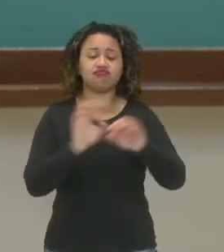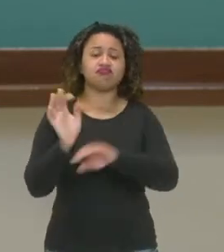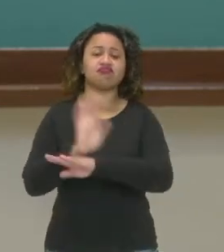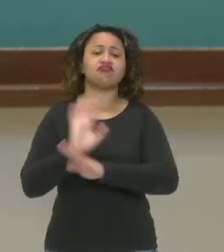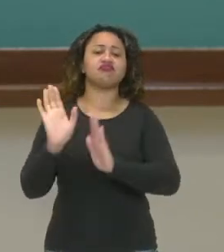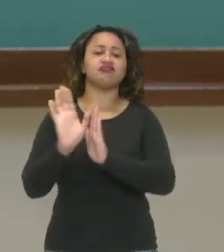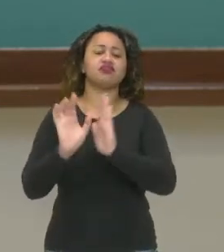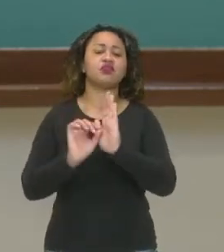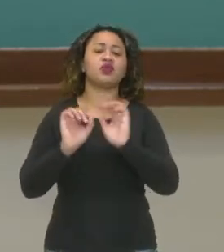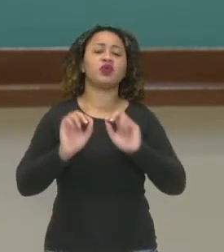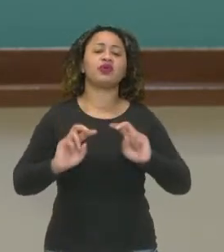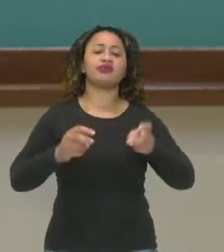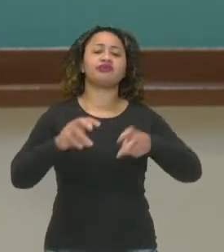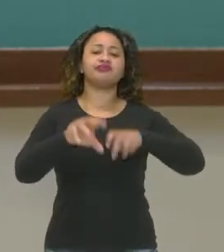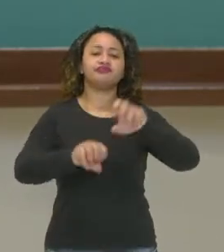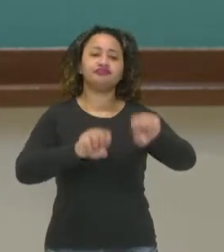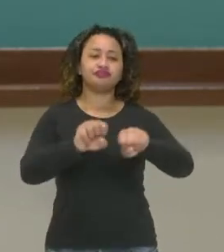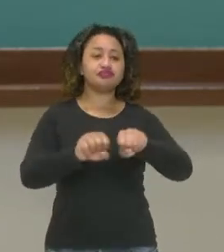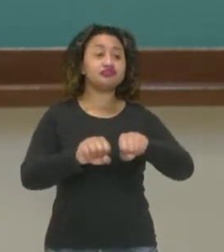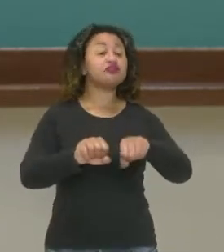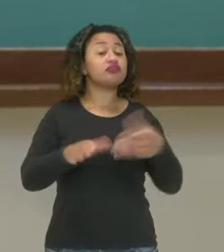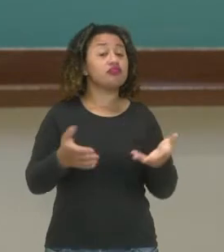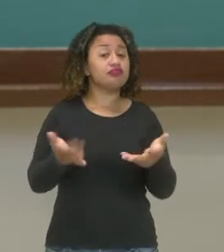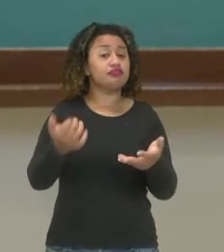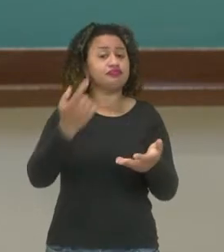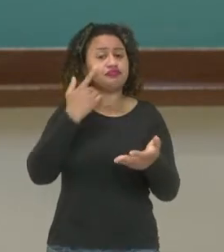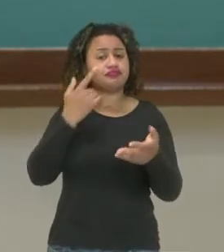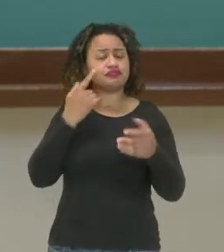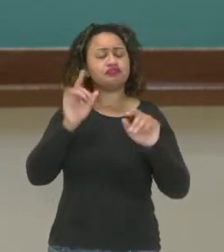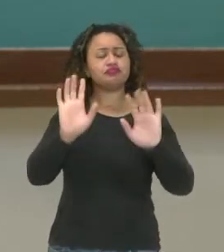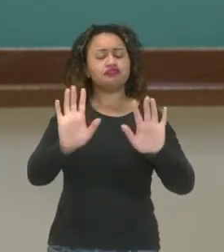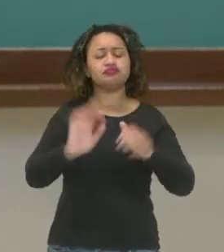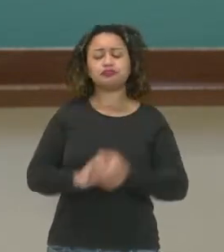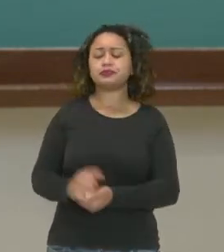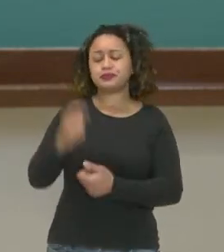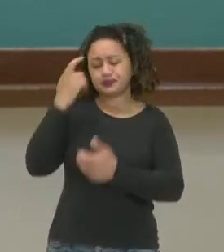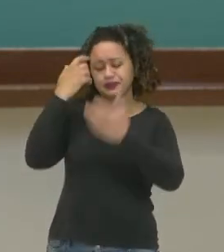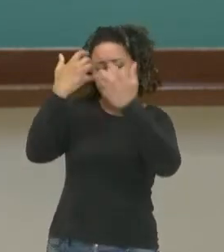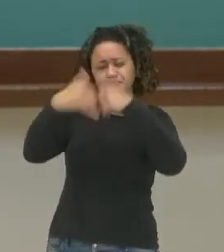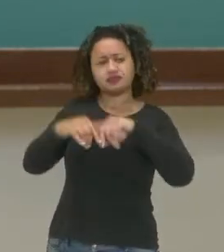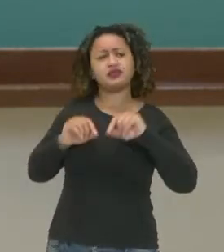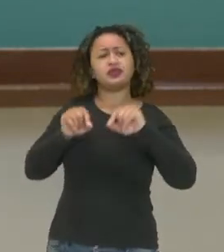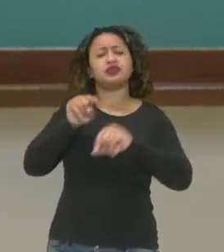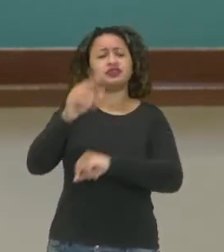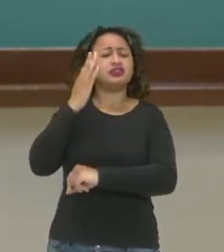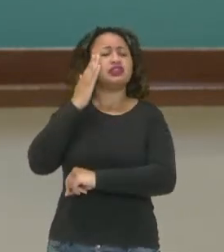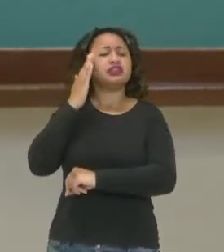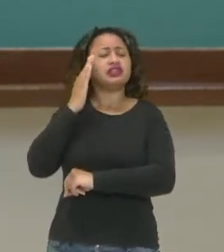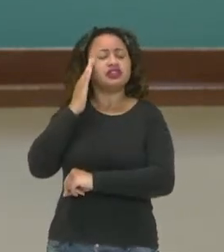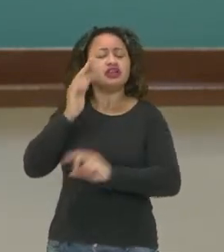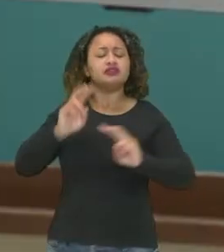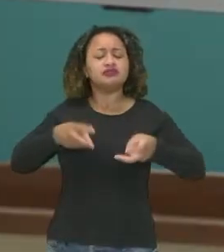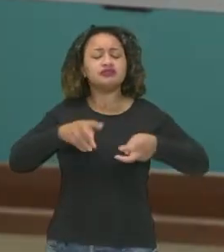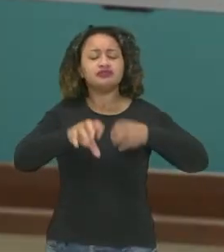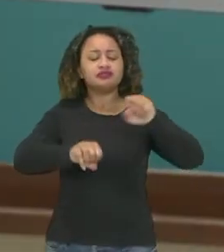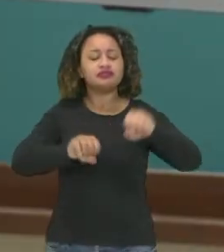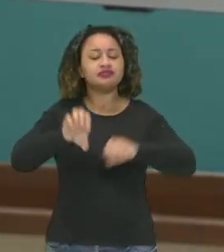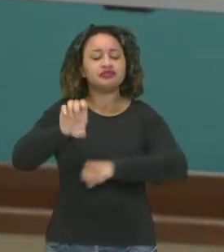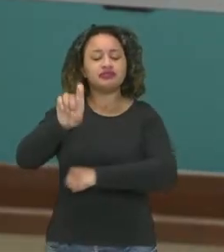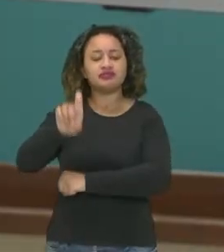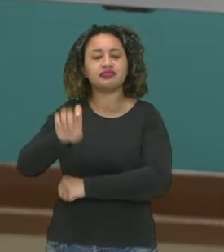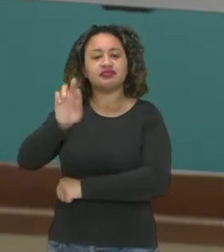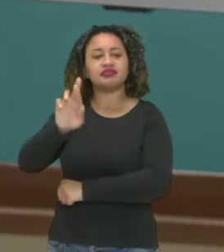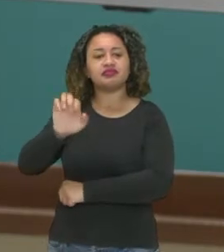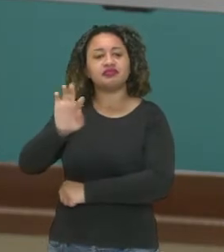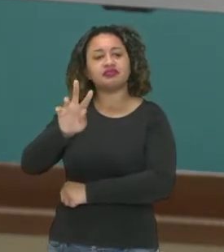extrativismo, ok? Vamos lá então, pensando sobre o que você sabe sobre o extrativismo, ou melhor, o que é o